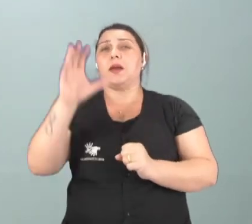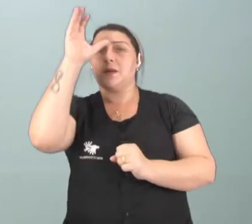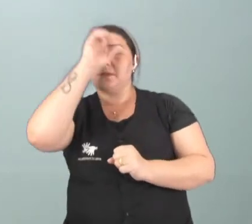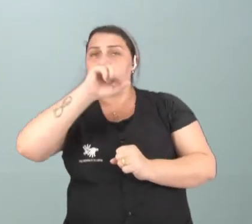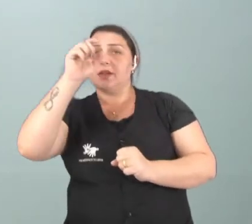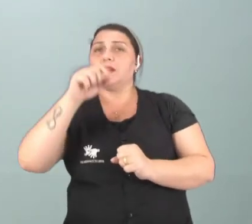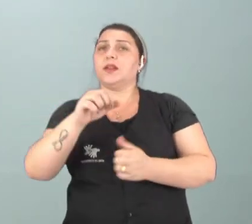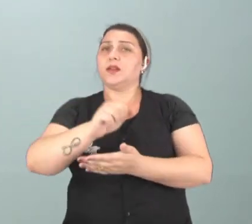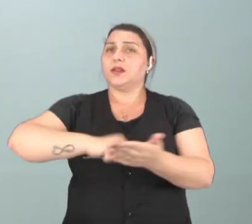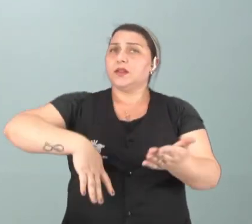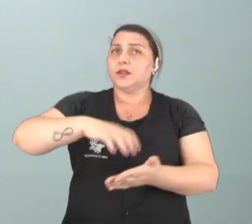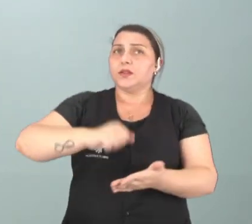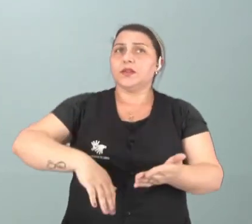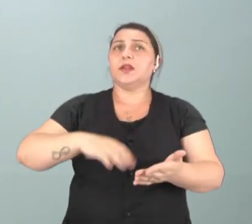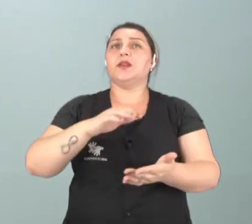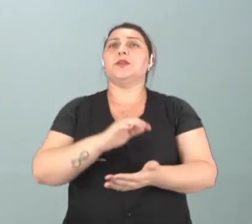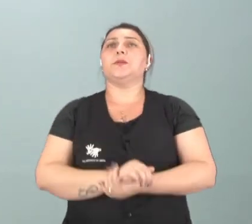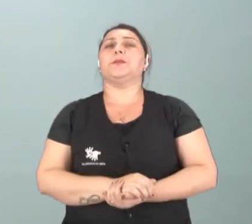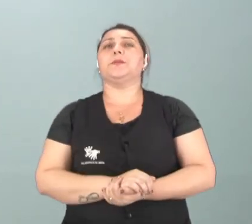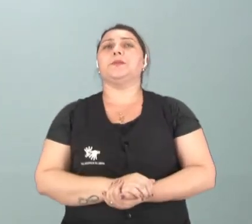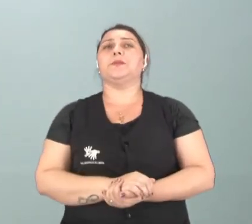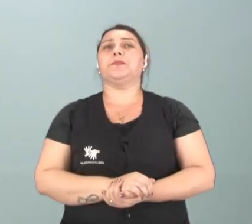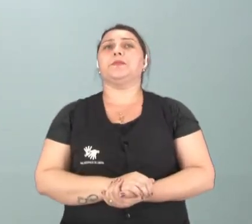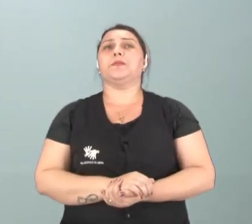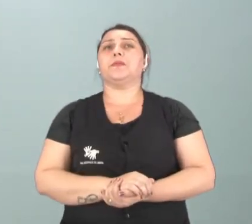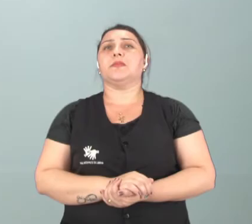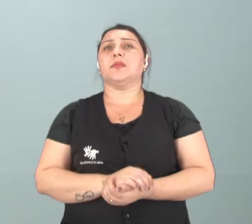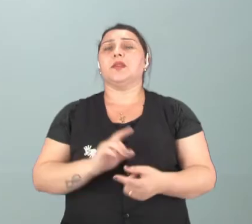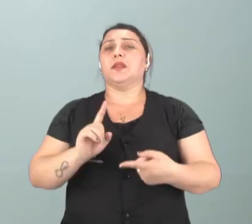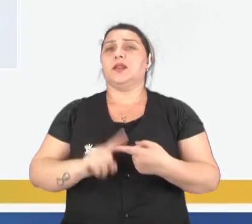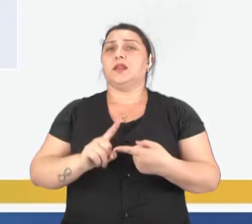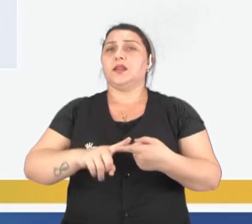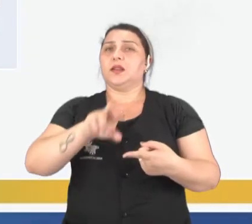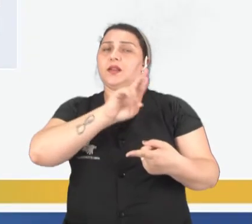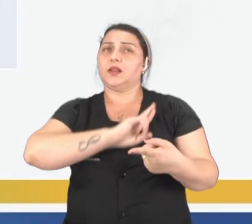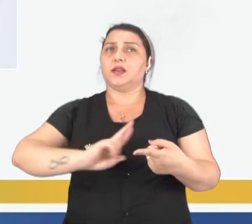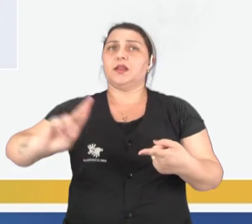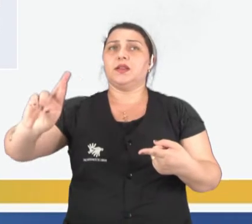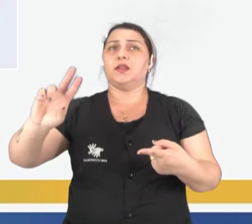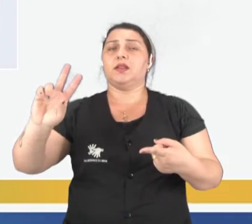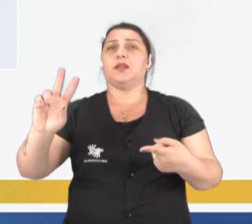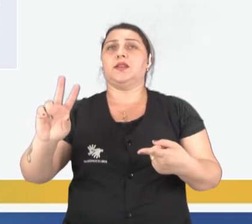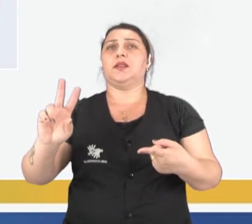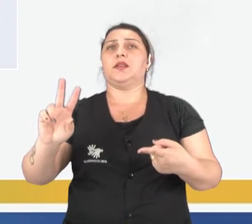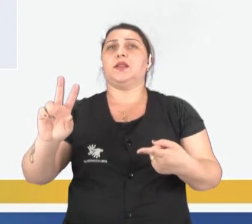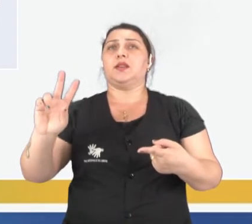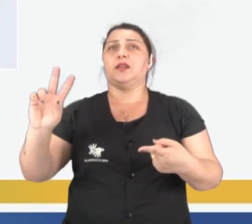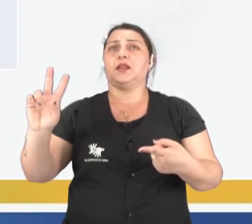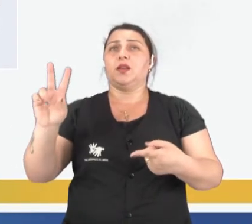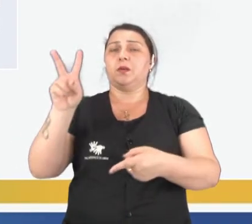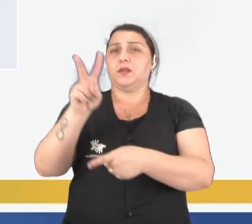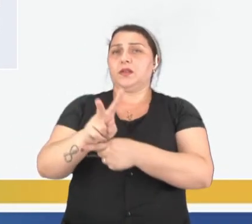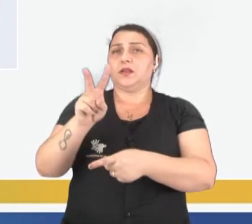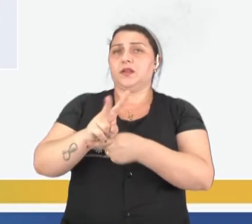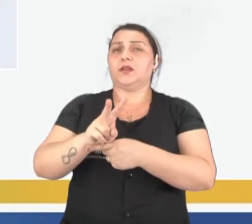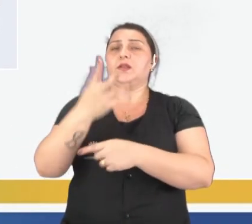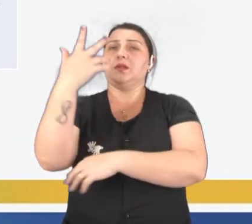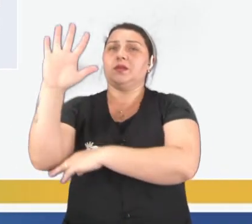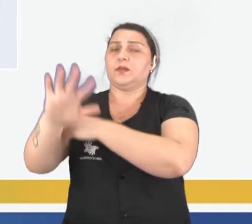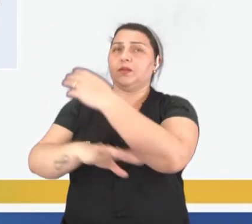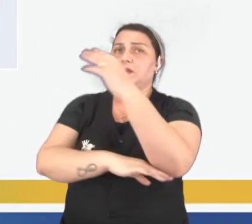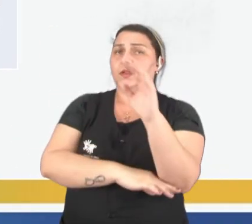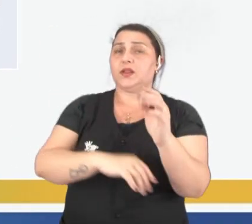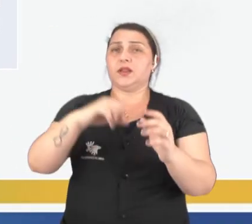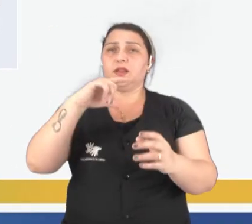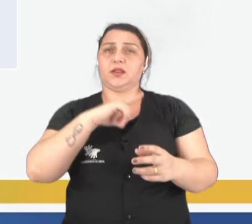questionáriozinho, o nosso exercitando, tá? Então, religiões, lições, preservação do meio ambiente, no caso,